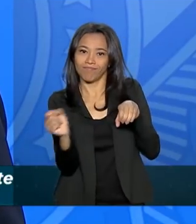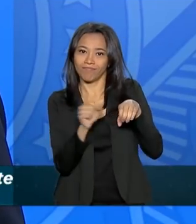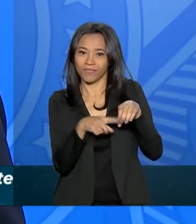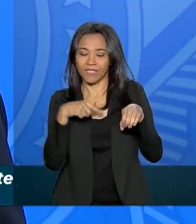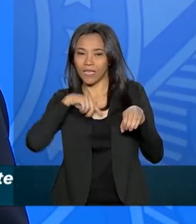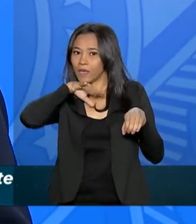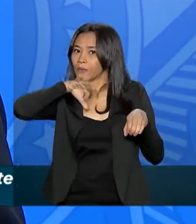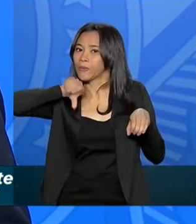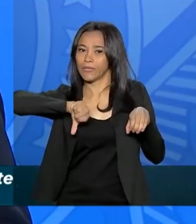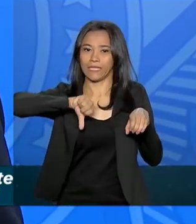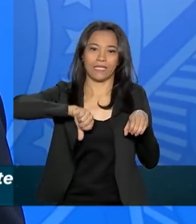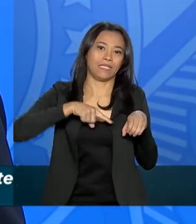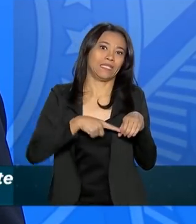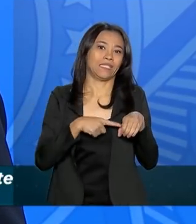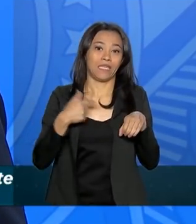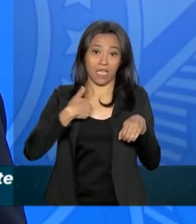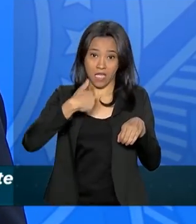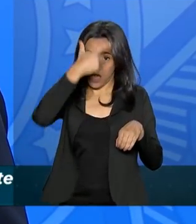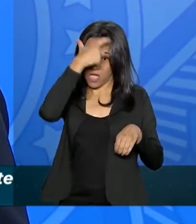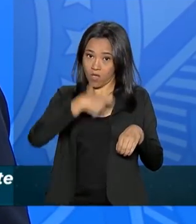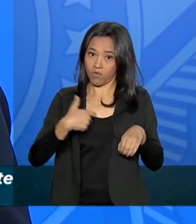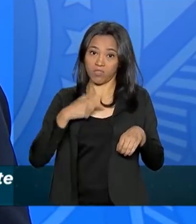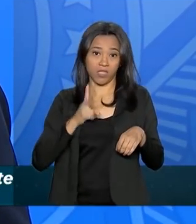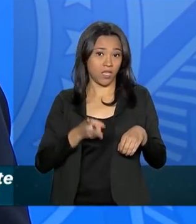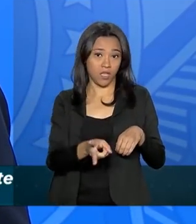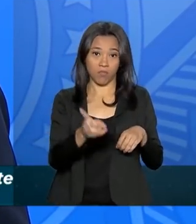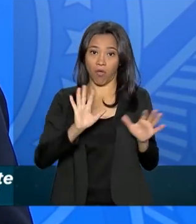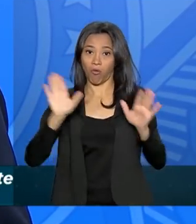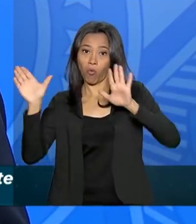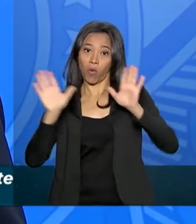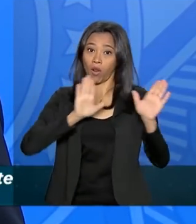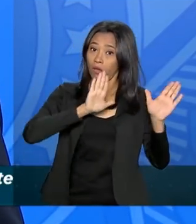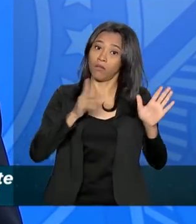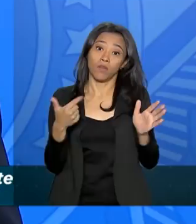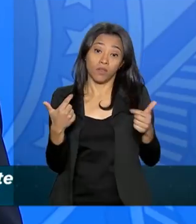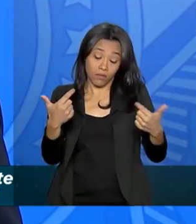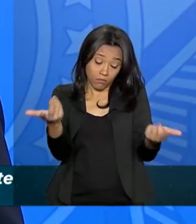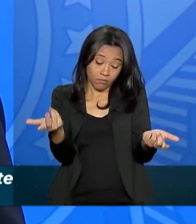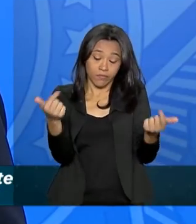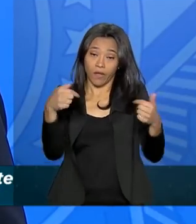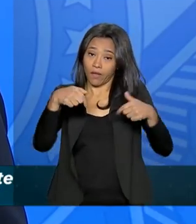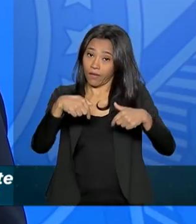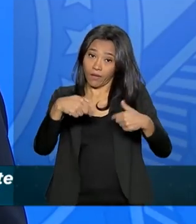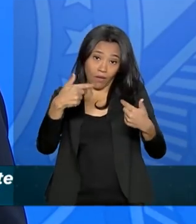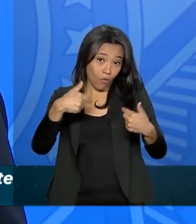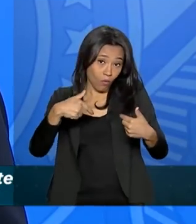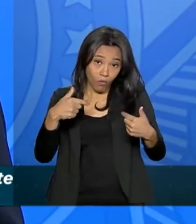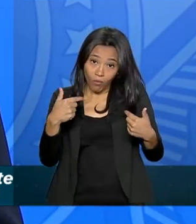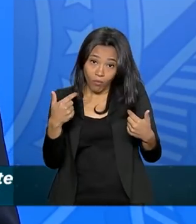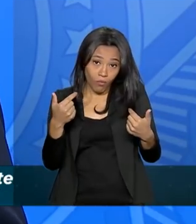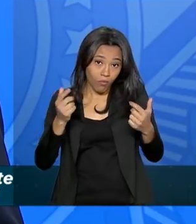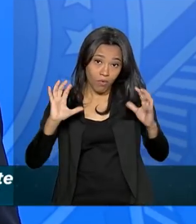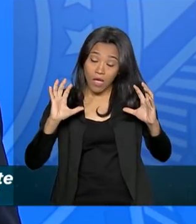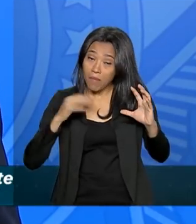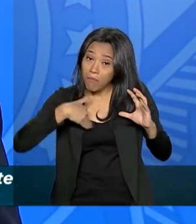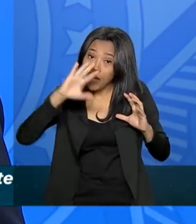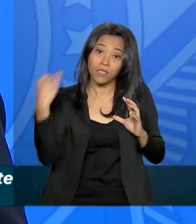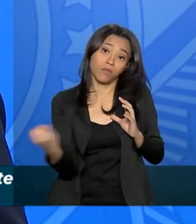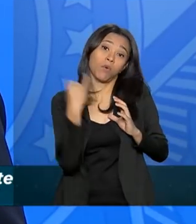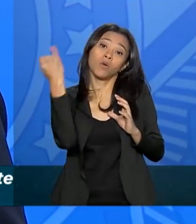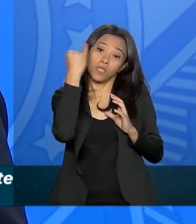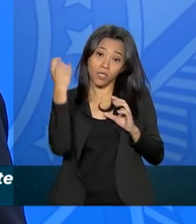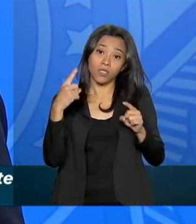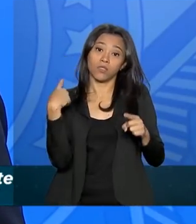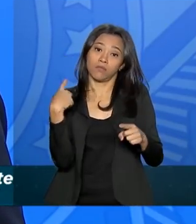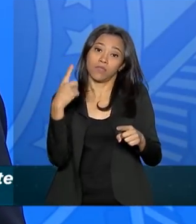ingrata que tem no time. Mas o goleiro aqui é a função mais importante no time,